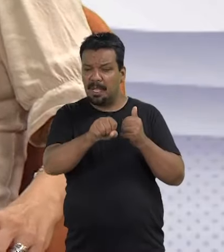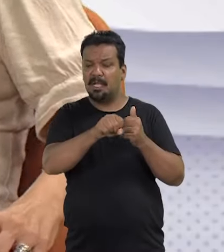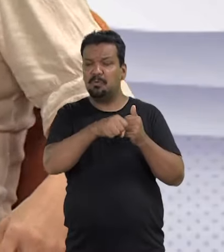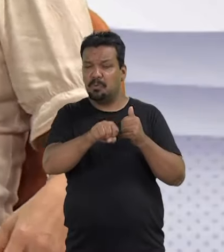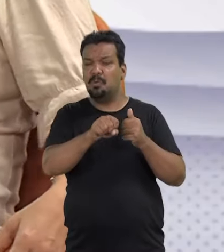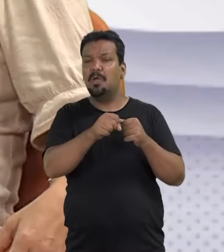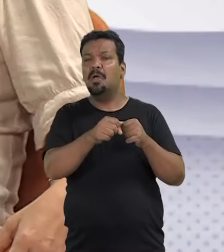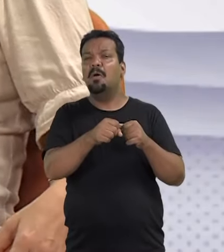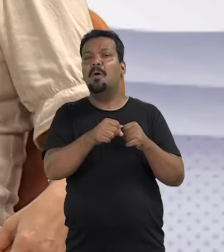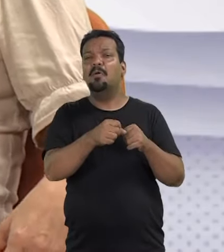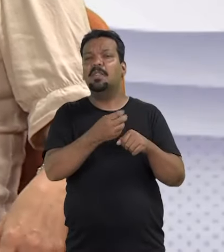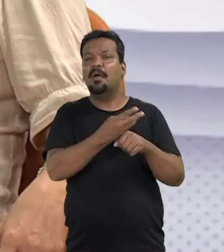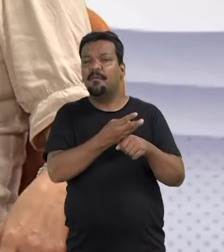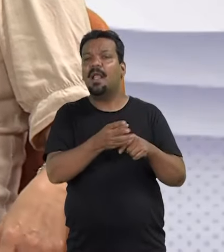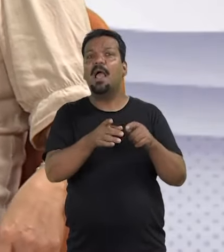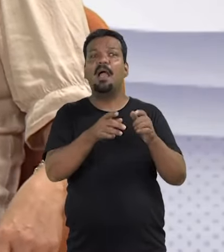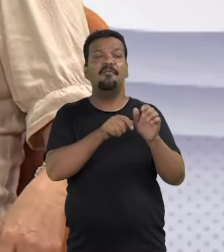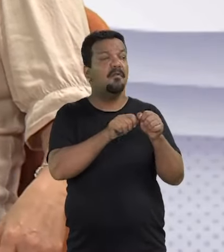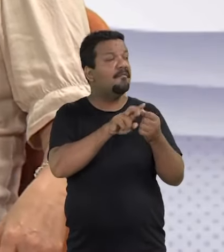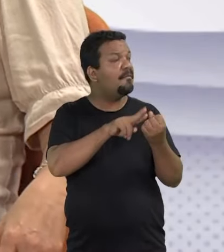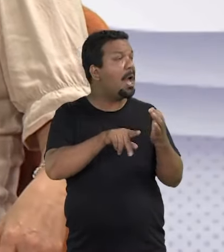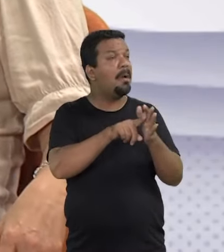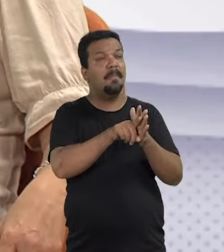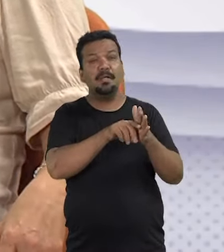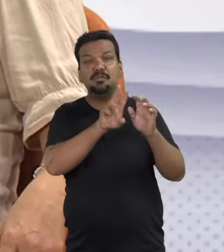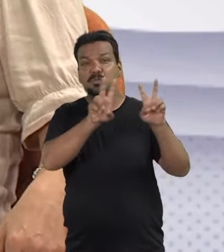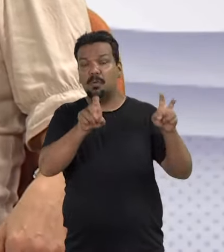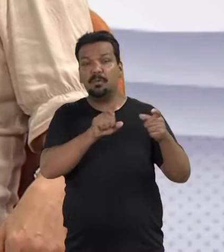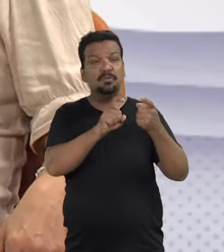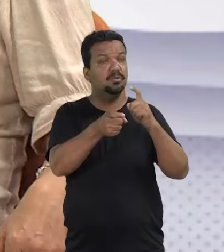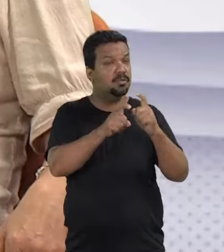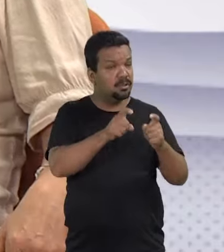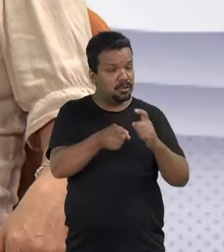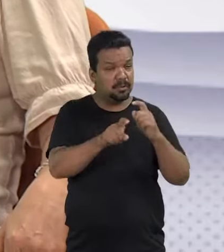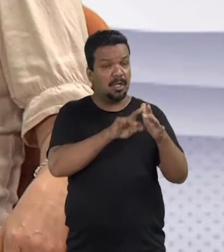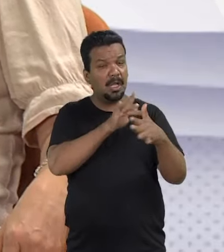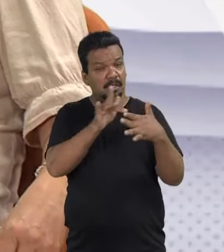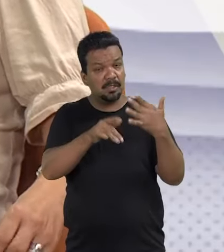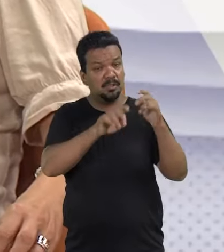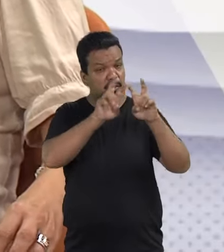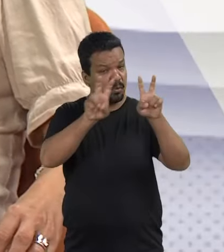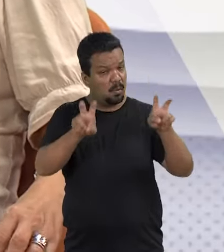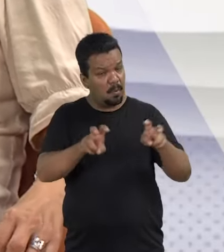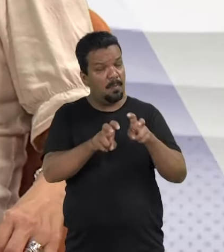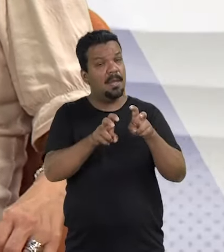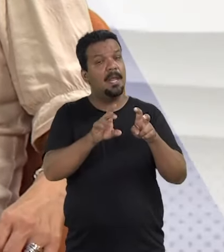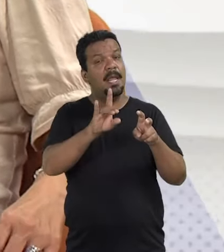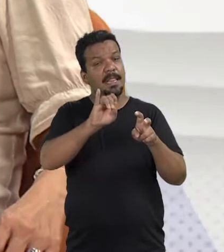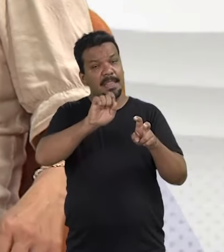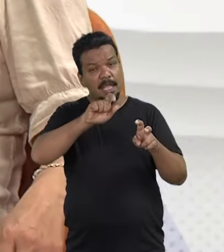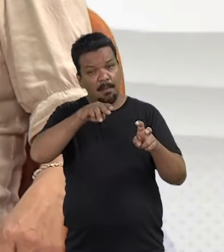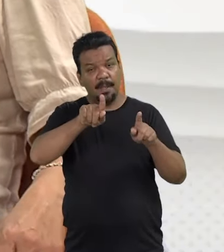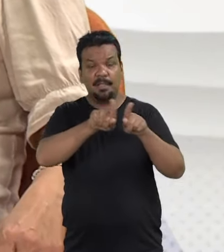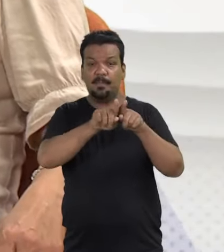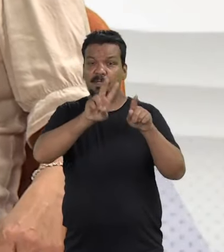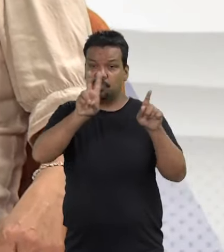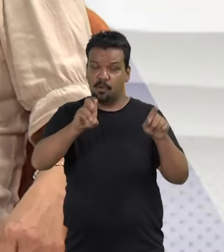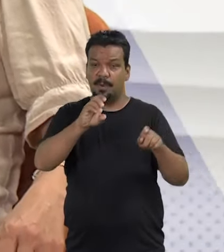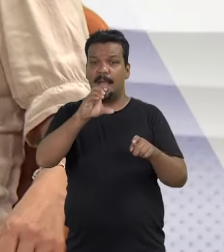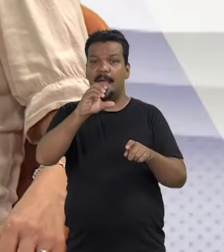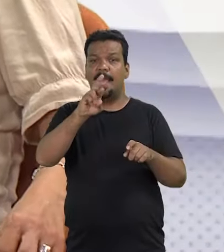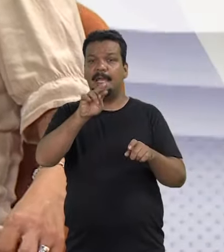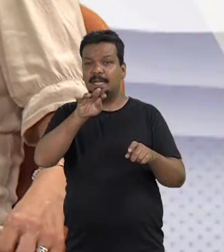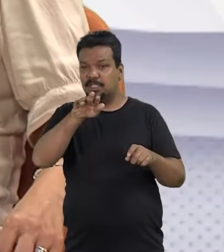um período da UFPE, etc., ela fez muitas pesquisas sobre o discurso da mídia sobre Dilma e sobre a